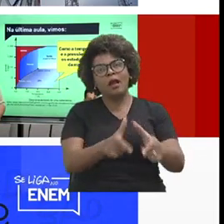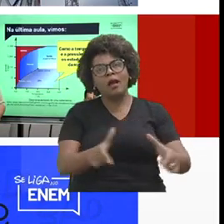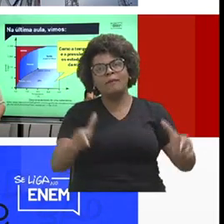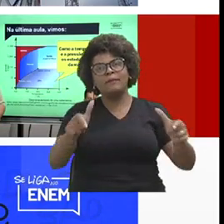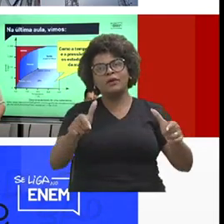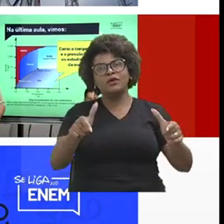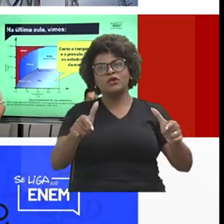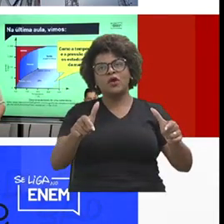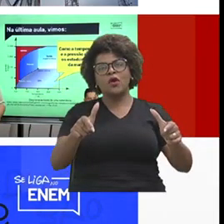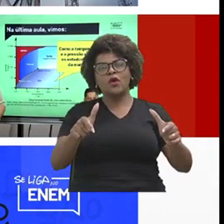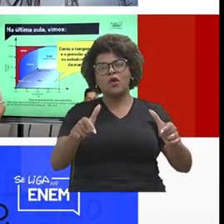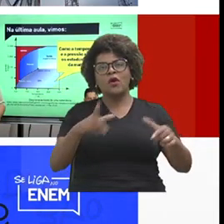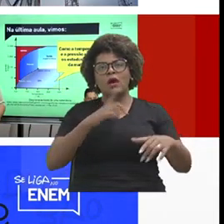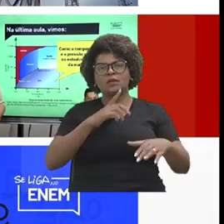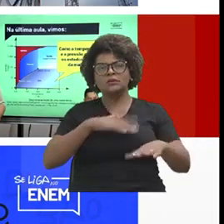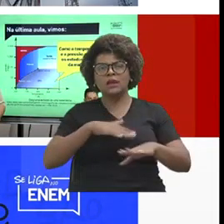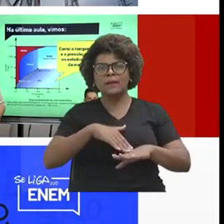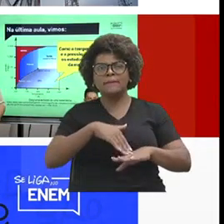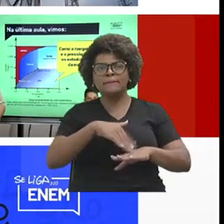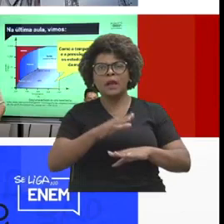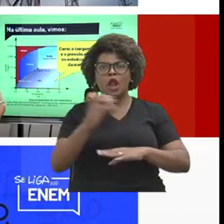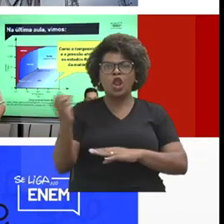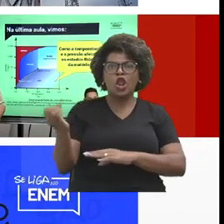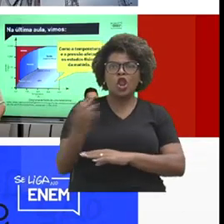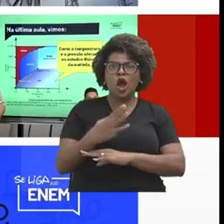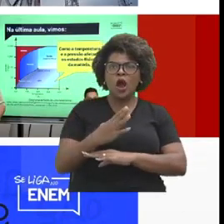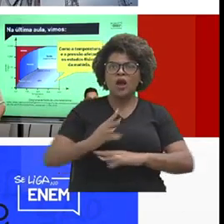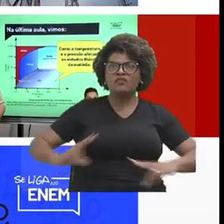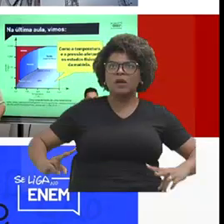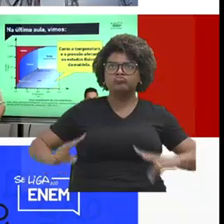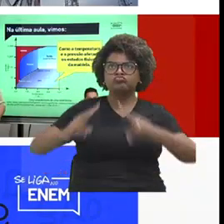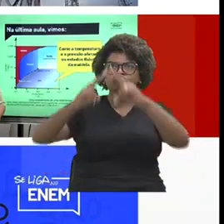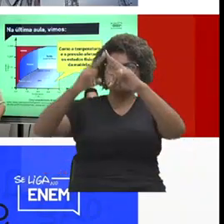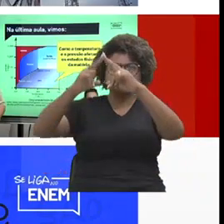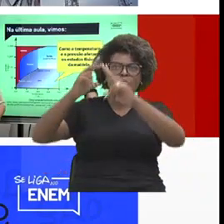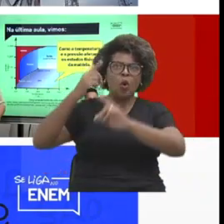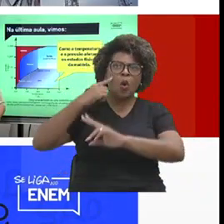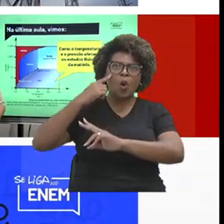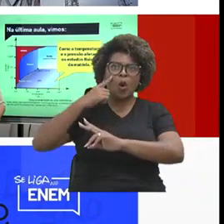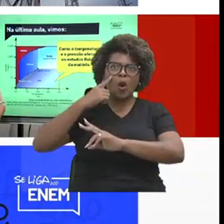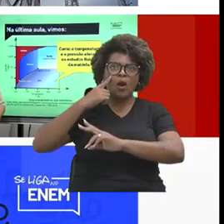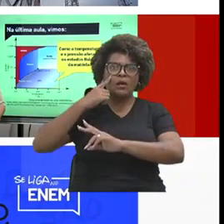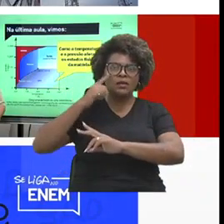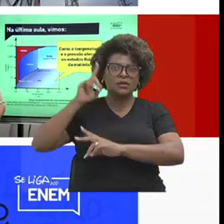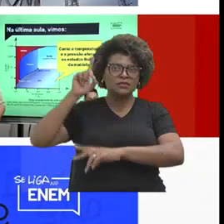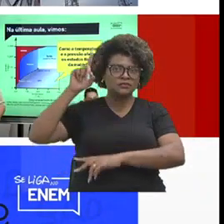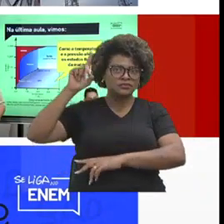a aquisição de uma nova antena. Nessa época, gente até foi lá na Serra do Curral.